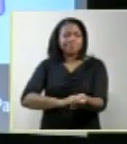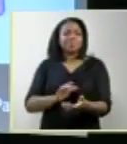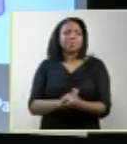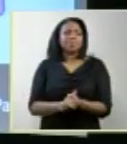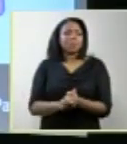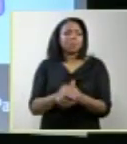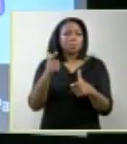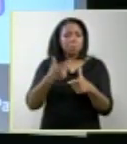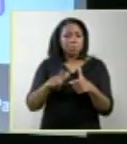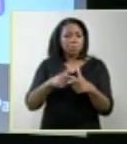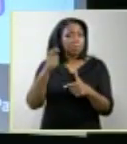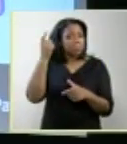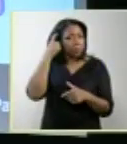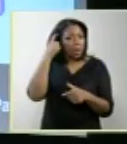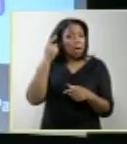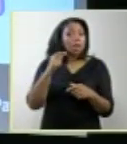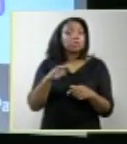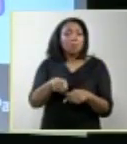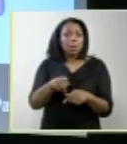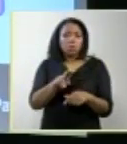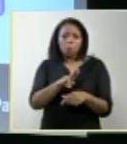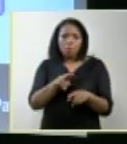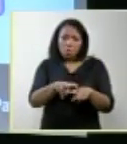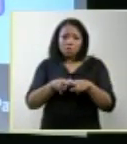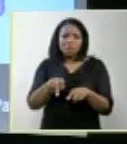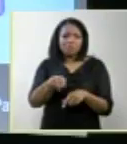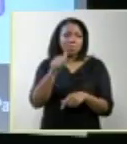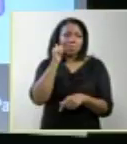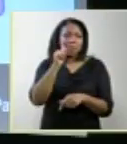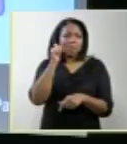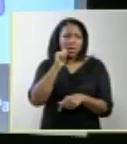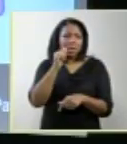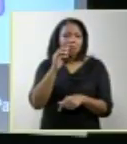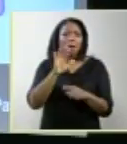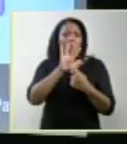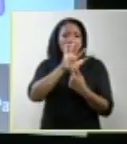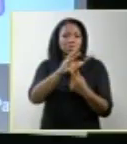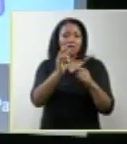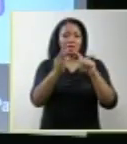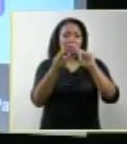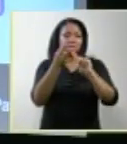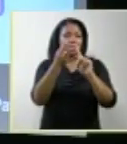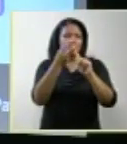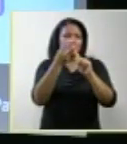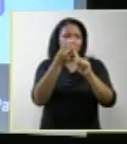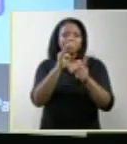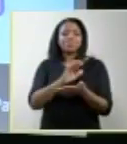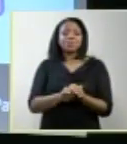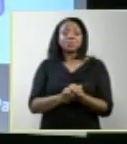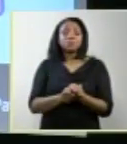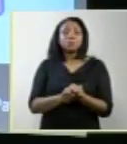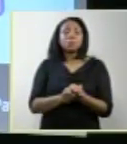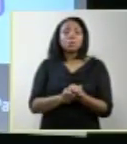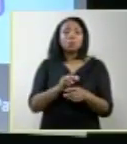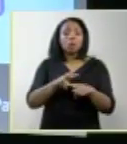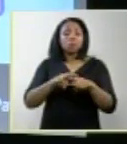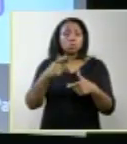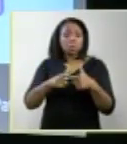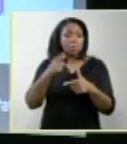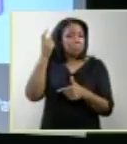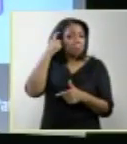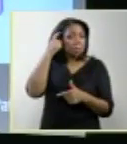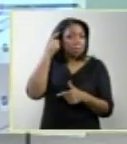anencefalia. O caso da Marcela seria ali o terceiro caso, onde nós podemos ver restícios ainda do tecido cerebral.